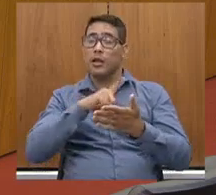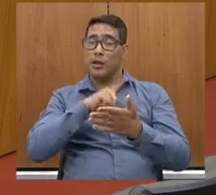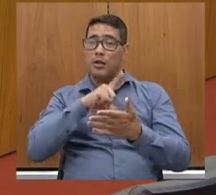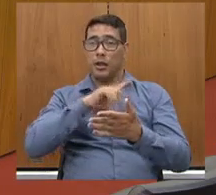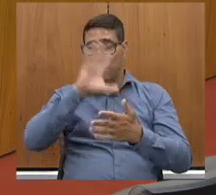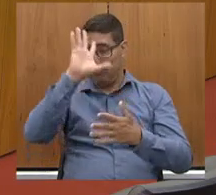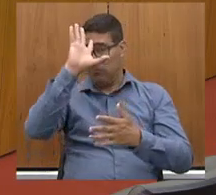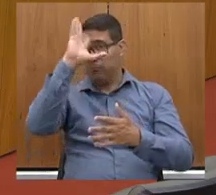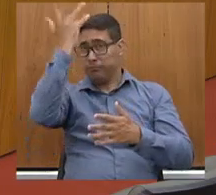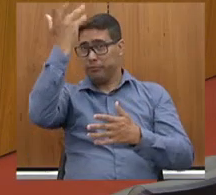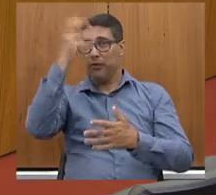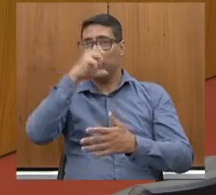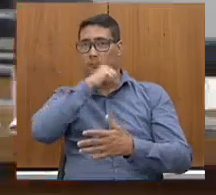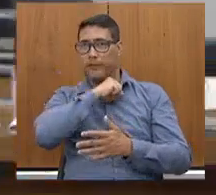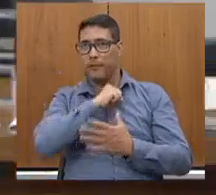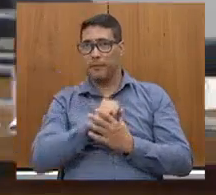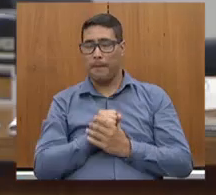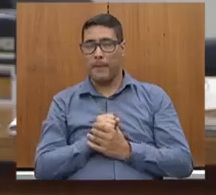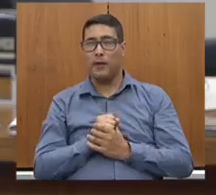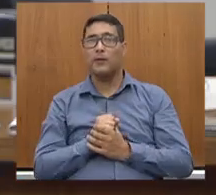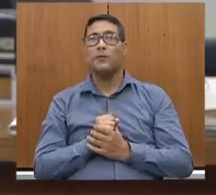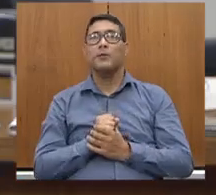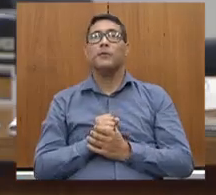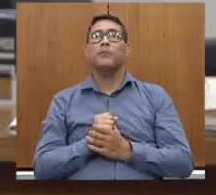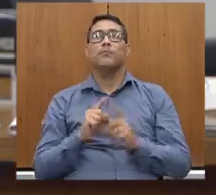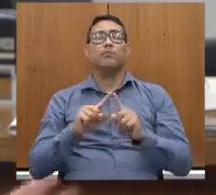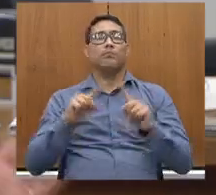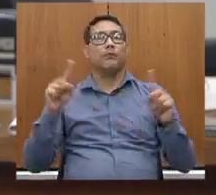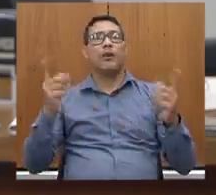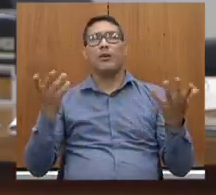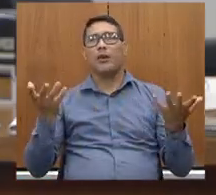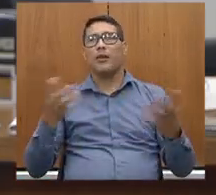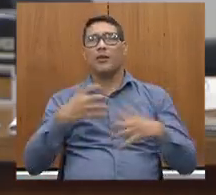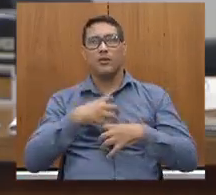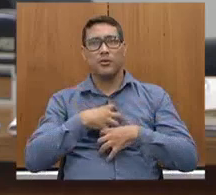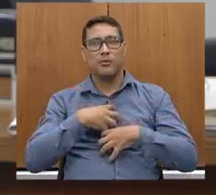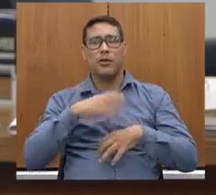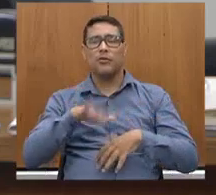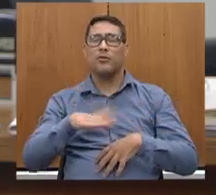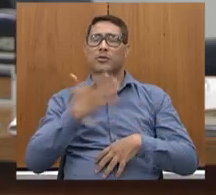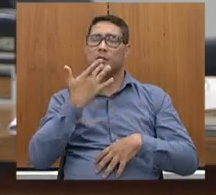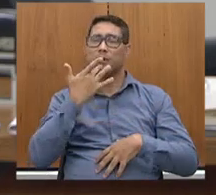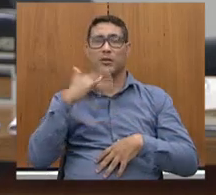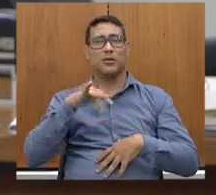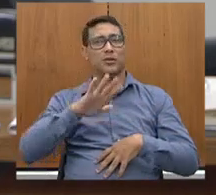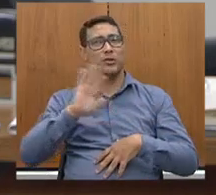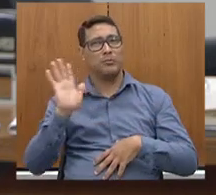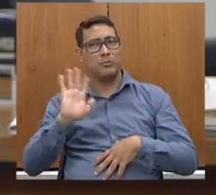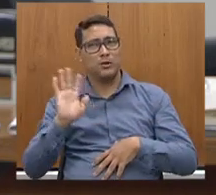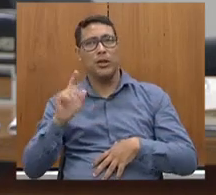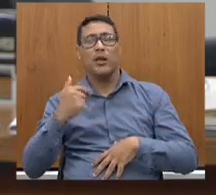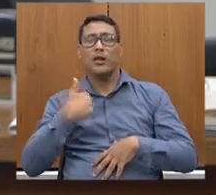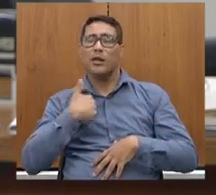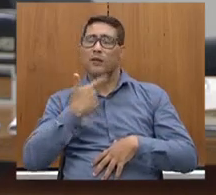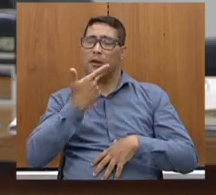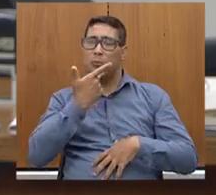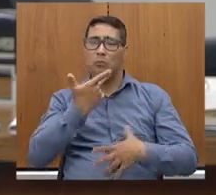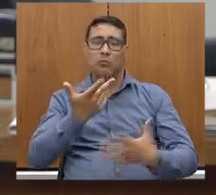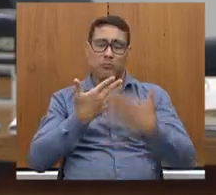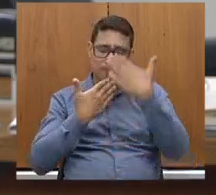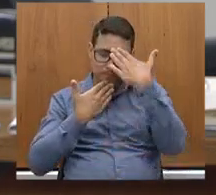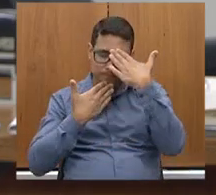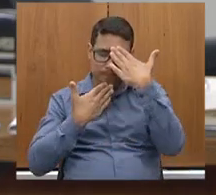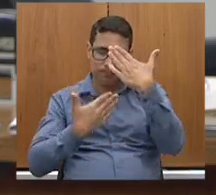o que eu tenho para dizer hoje é esse clima de despedida, tem sido assim, de muito agradecimento